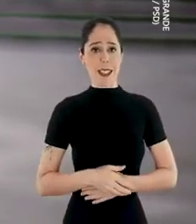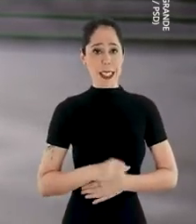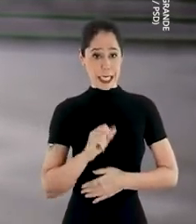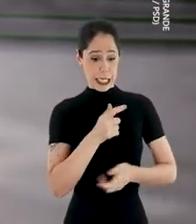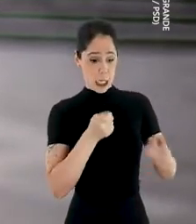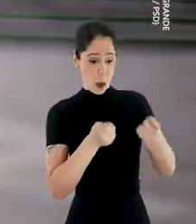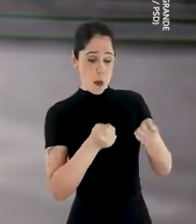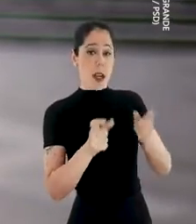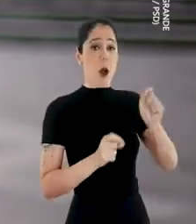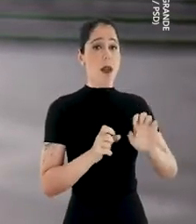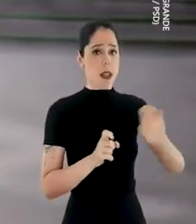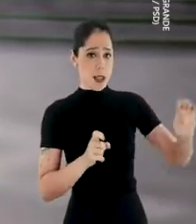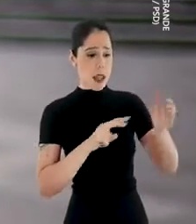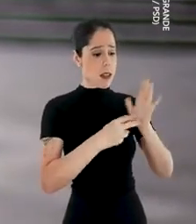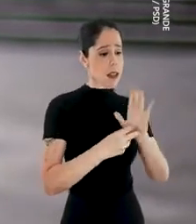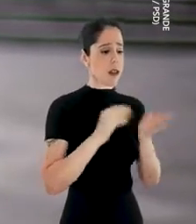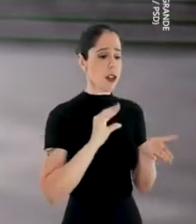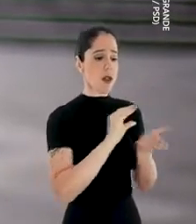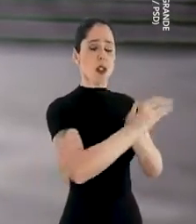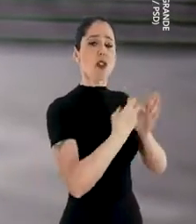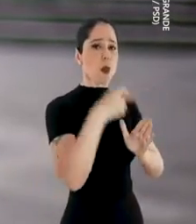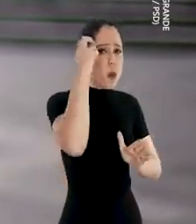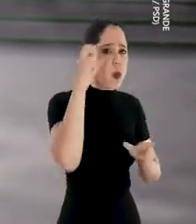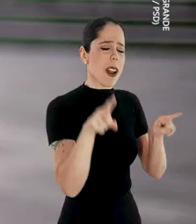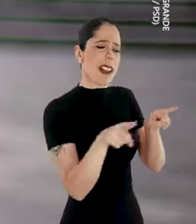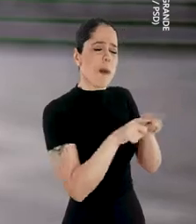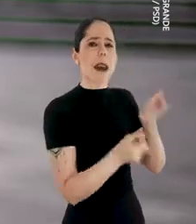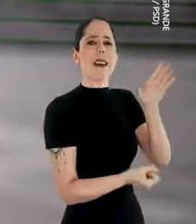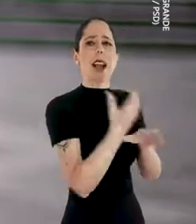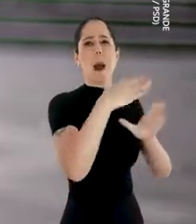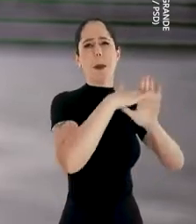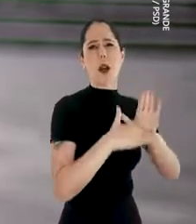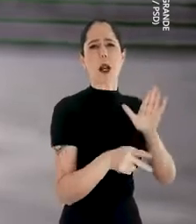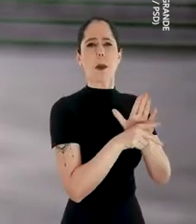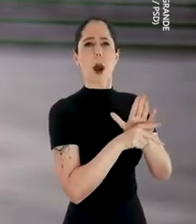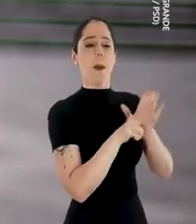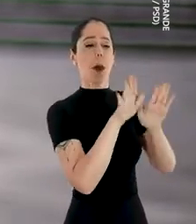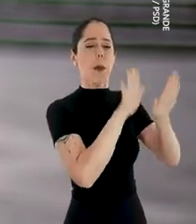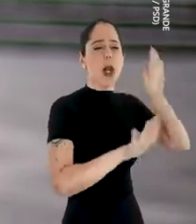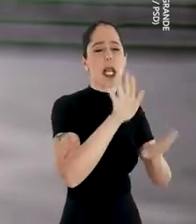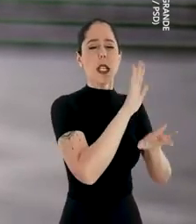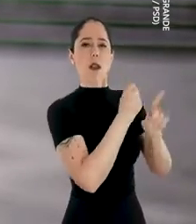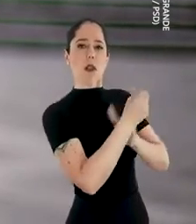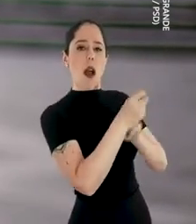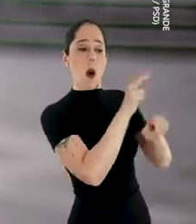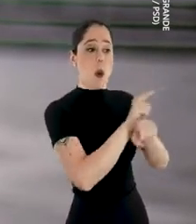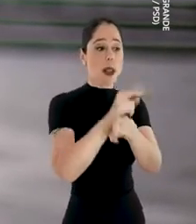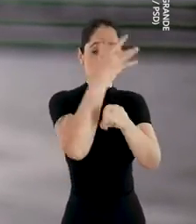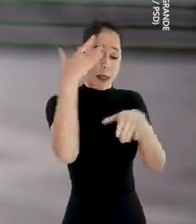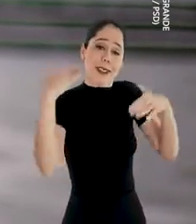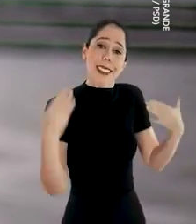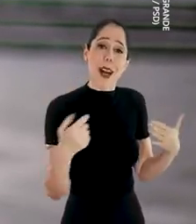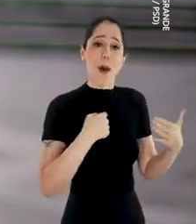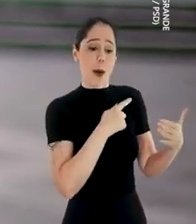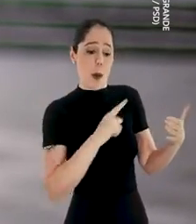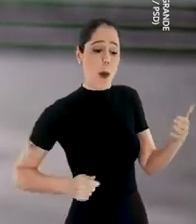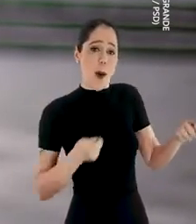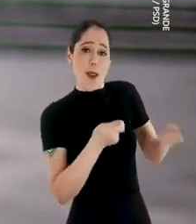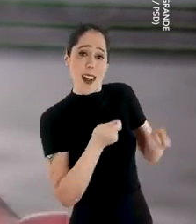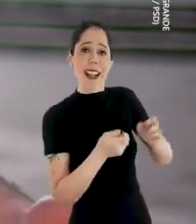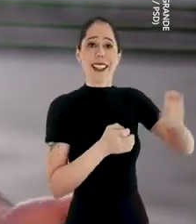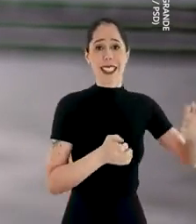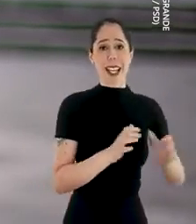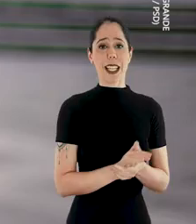Se governar para a esquerda, investir em cultura, criar programas de proteção social, cuidar das pessoas, então eu governei para a esquerda.